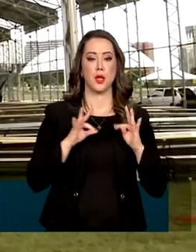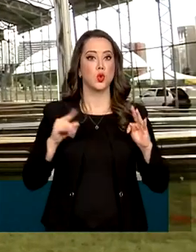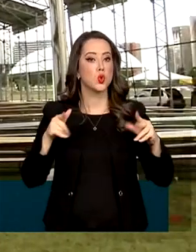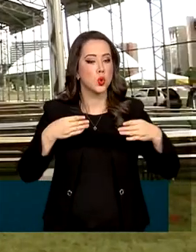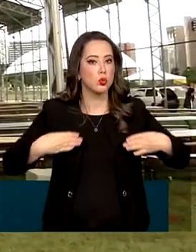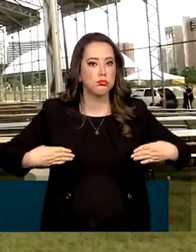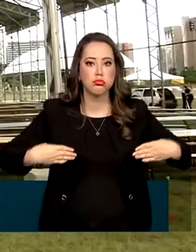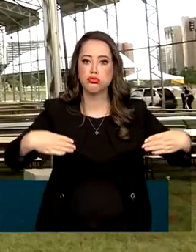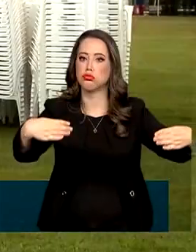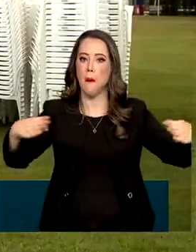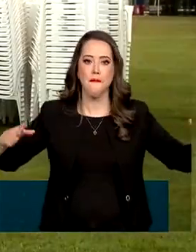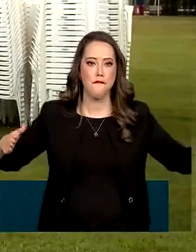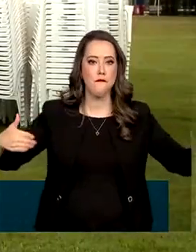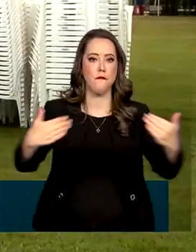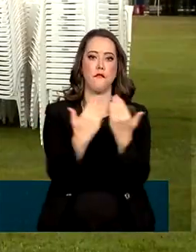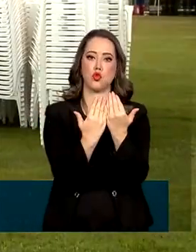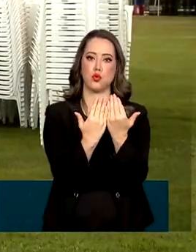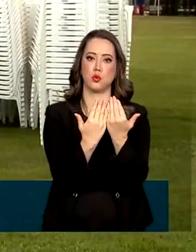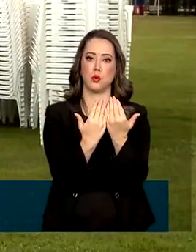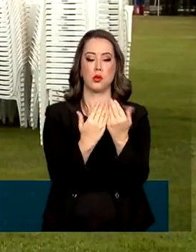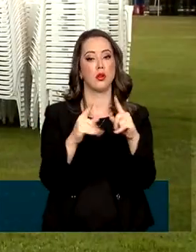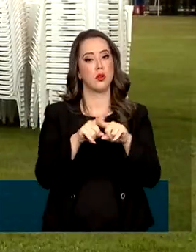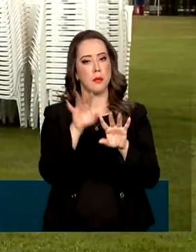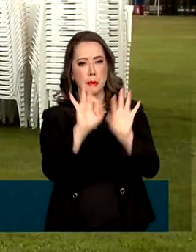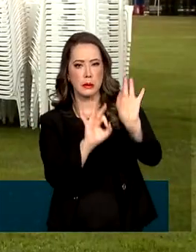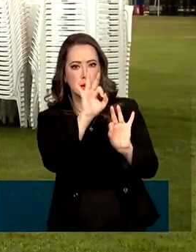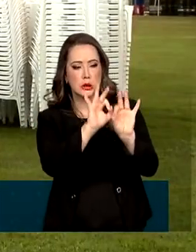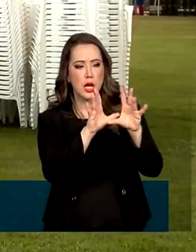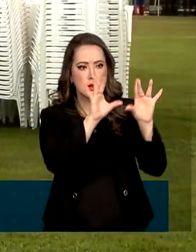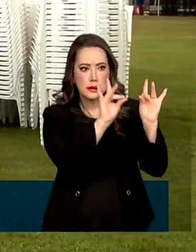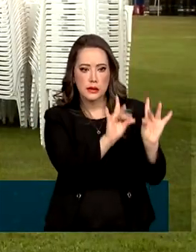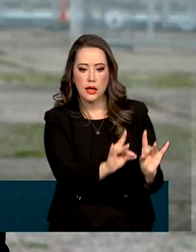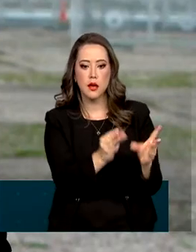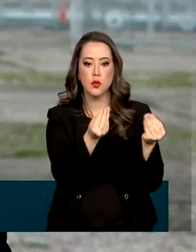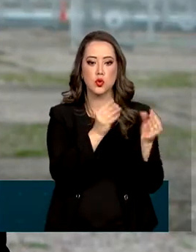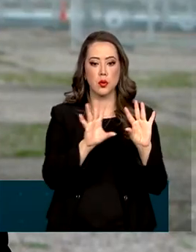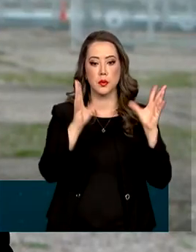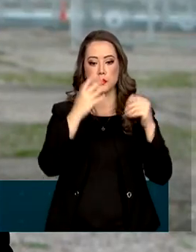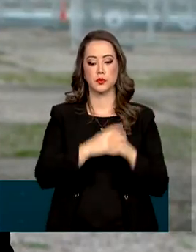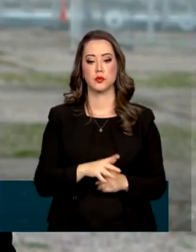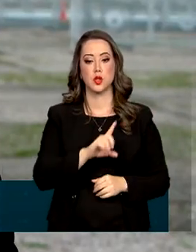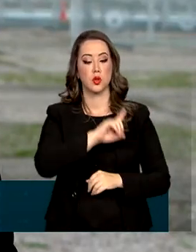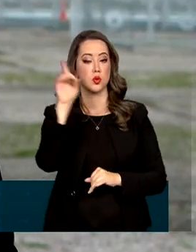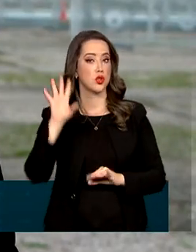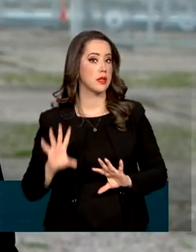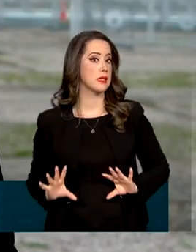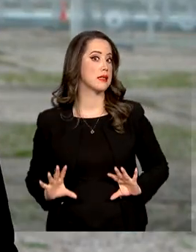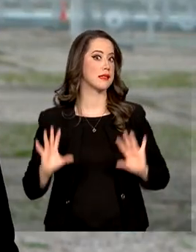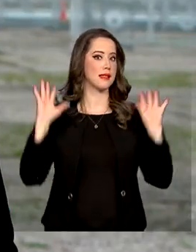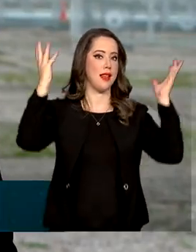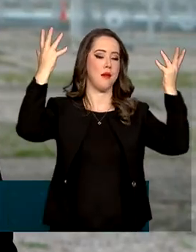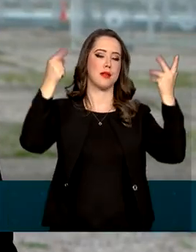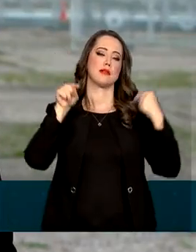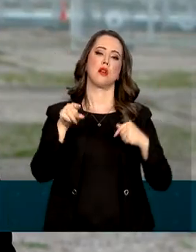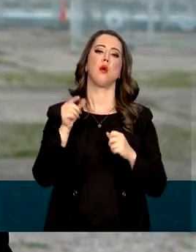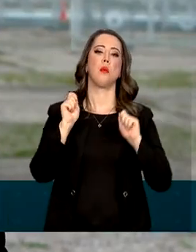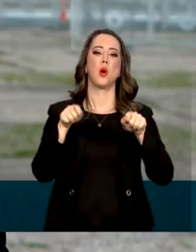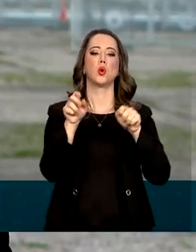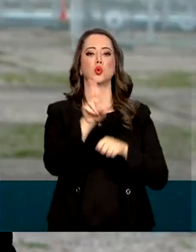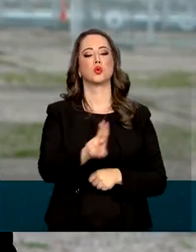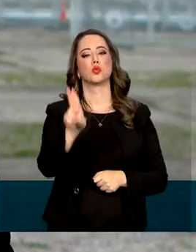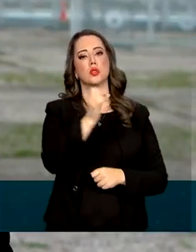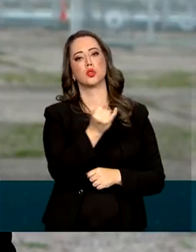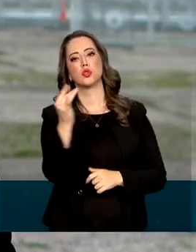esplanada dos ministérios para ajustar os últimos detalhes da posse. E no dia da cerimônia, o público vai poder ocupar